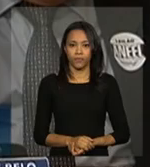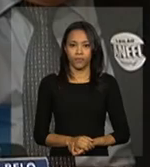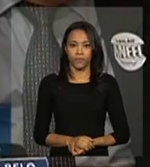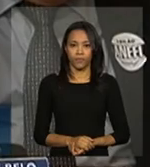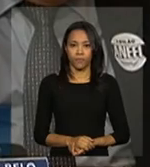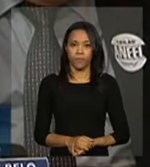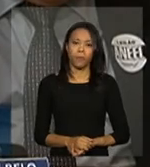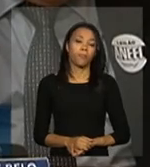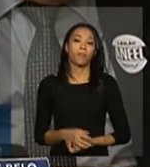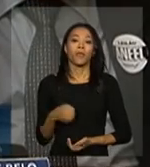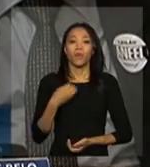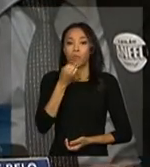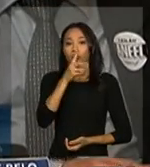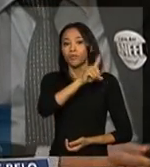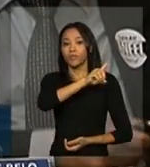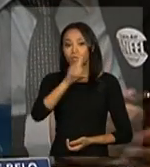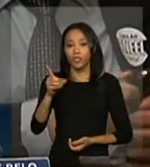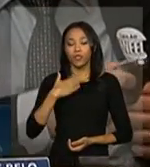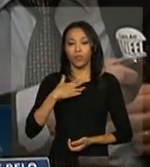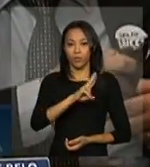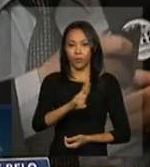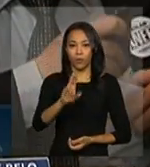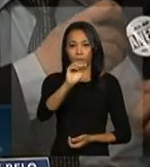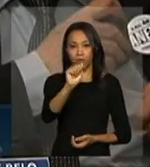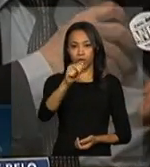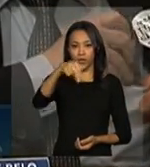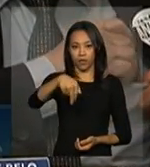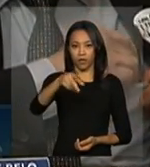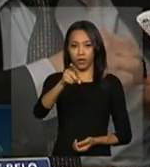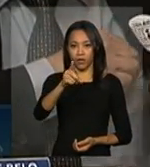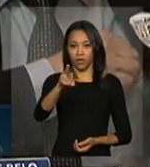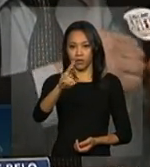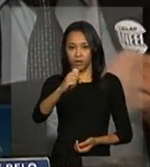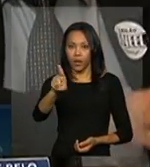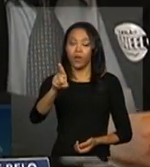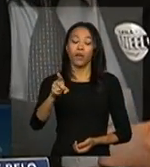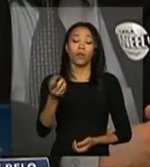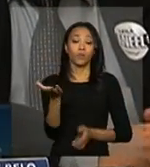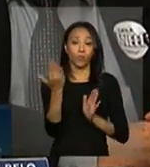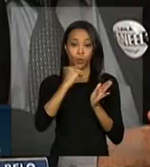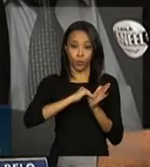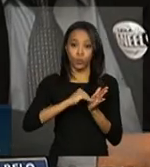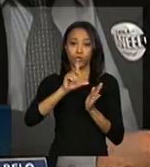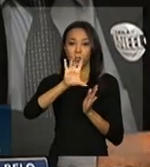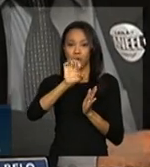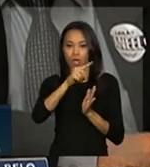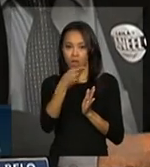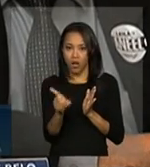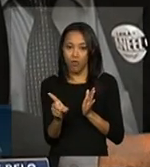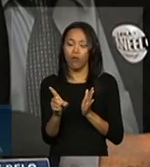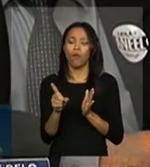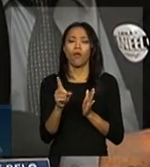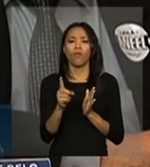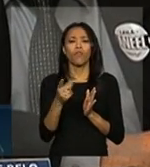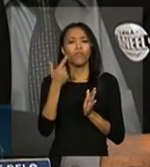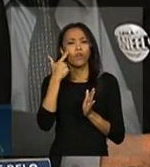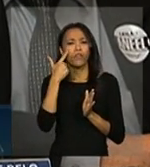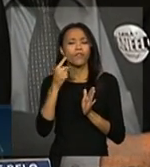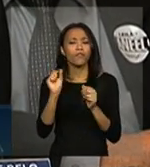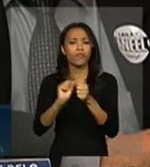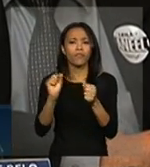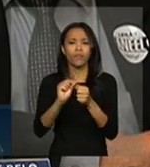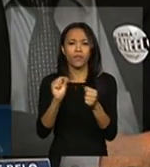Bom dia, André Magna Bosco, da Agência do Estado. Só para deixar mais claro, no último leilão, no final do ano passado, a Thaisa estava aqui, ela apresentou uma projeção de valor de